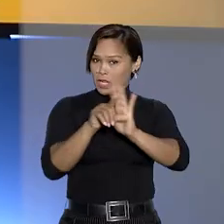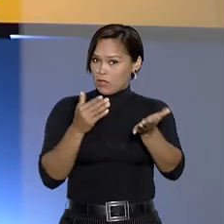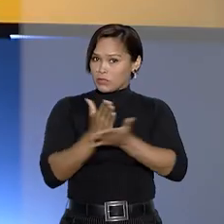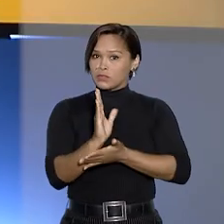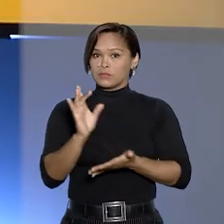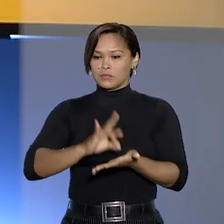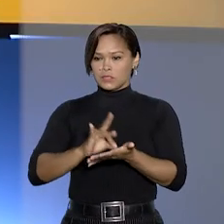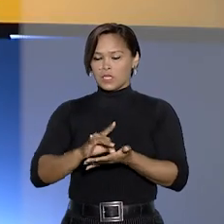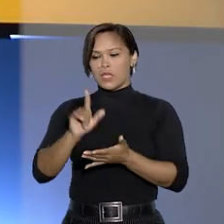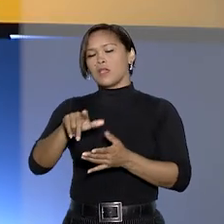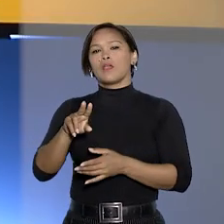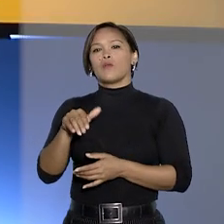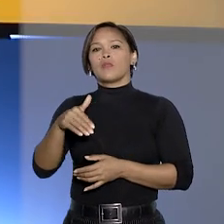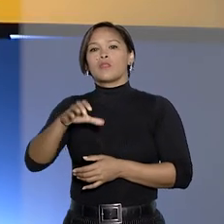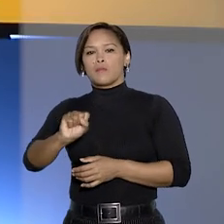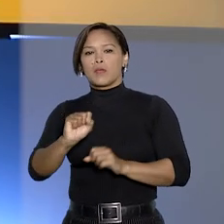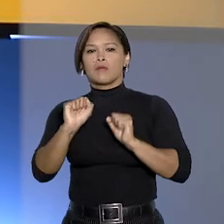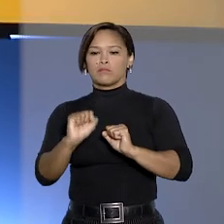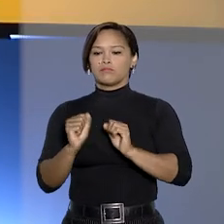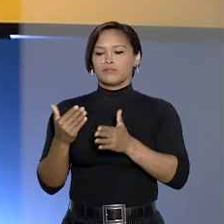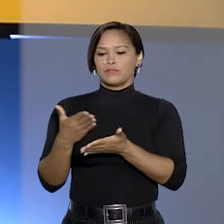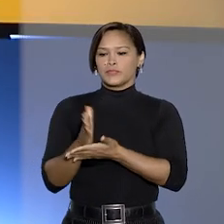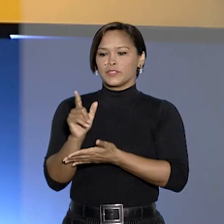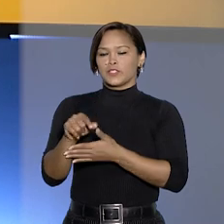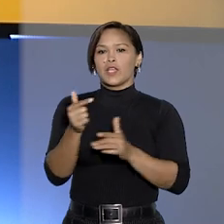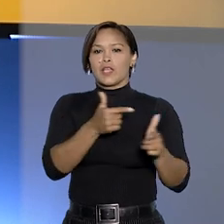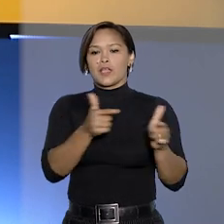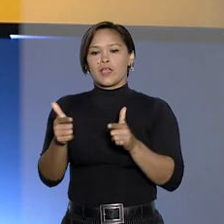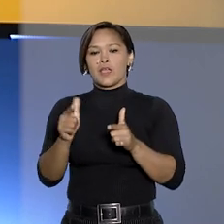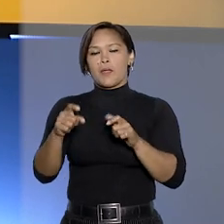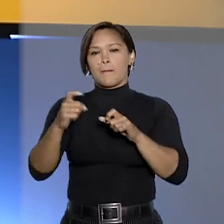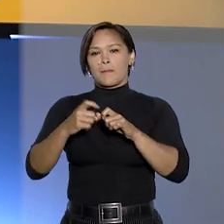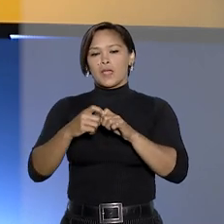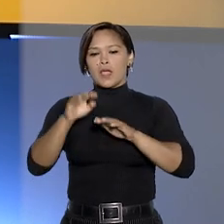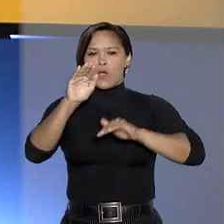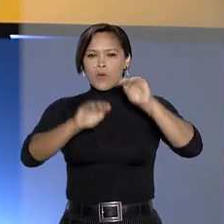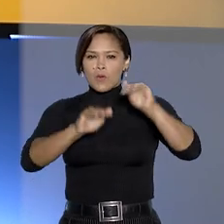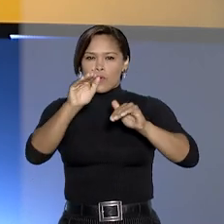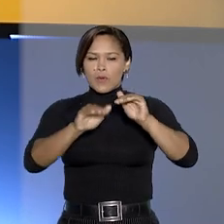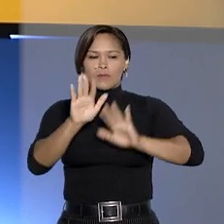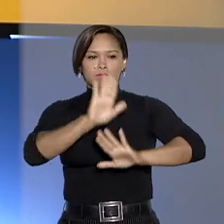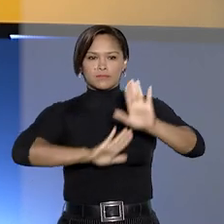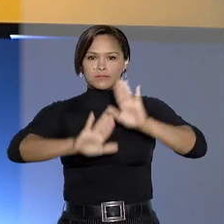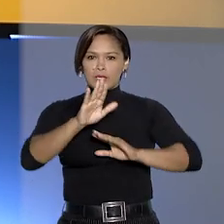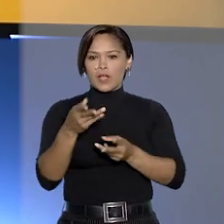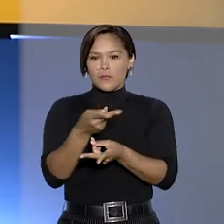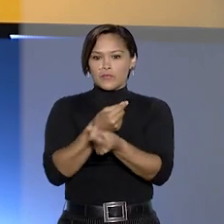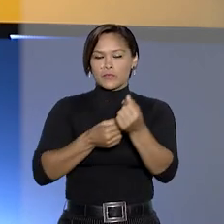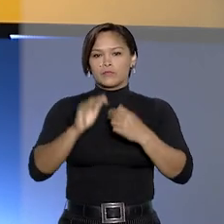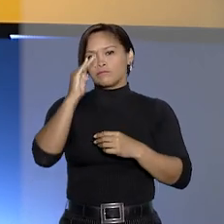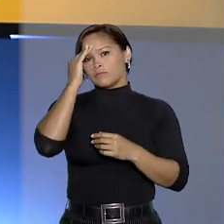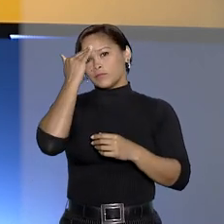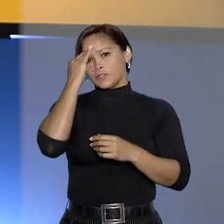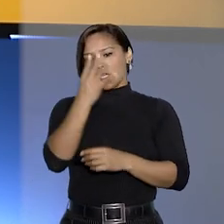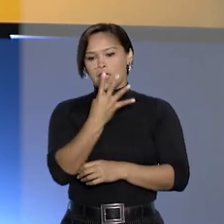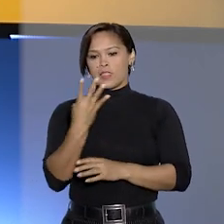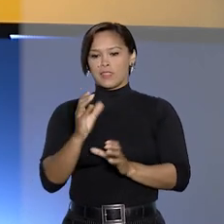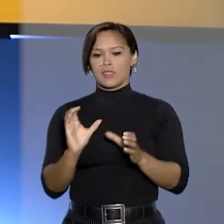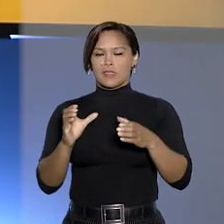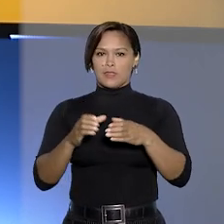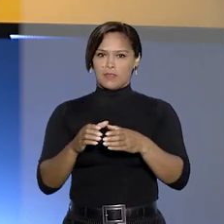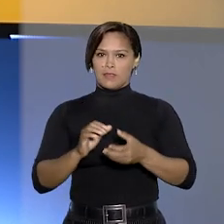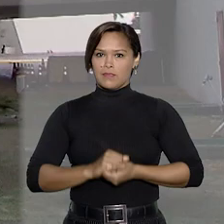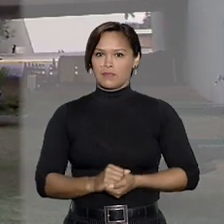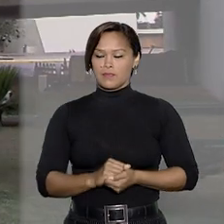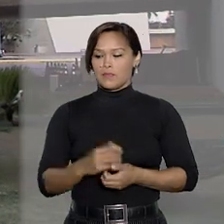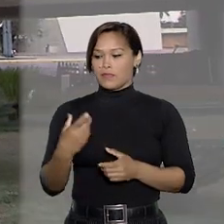A Unimed vai poder limitar o ingresso de médicos para preservar o equilíbrio financeiro. O entendimento é da quarta